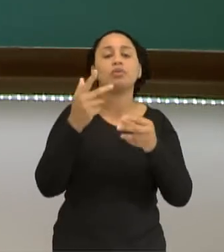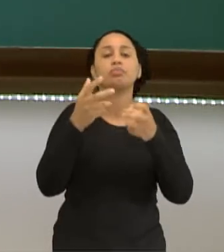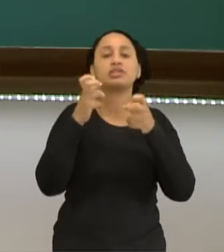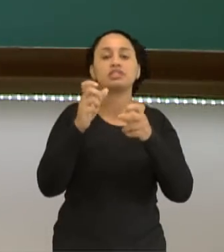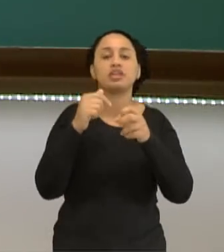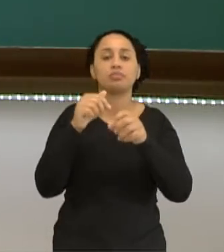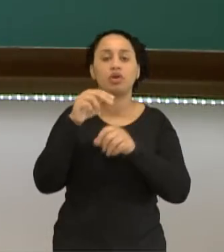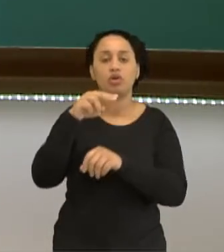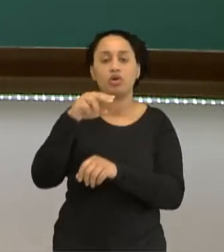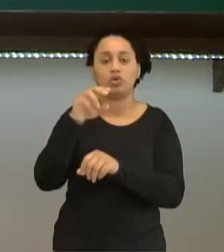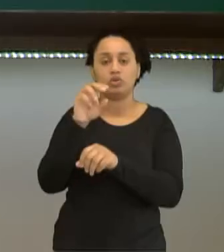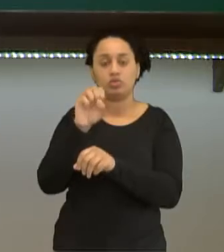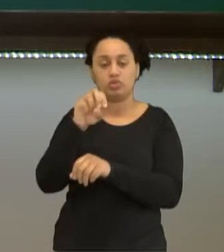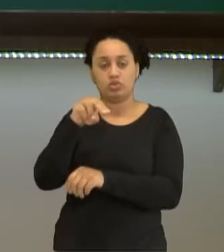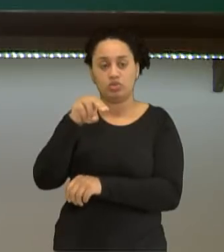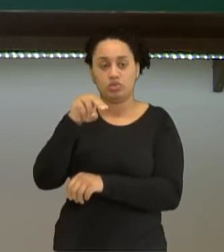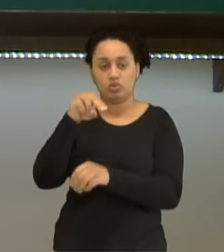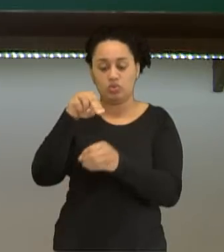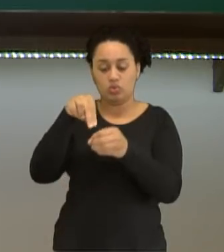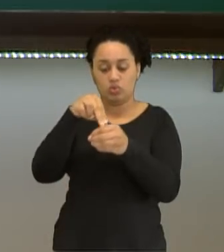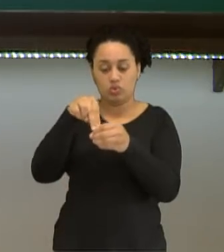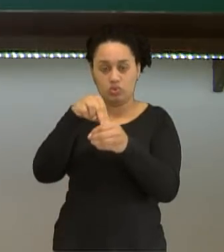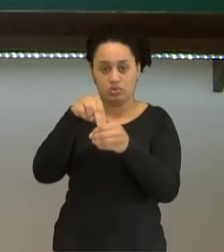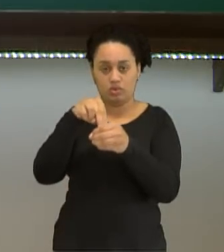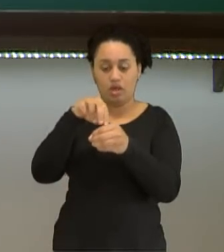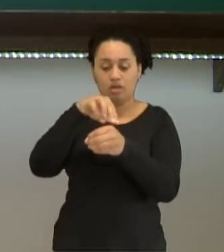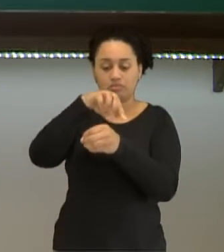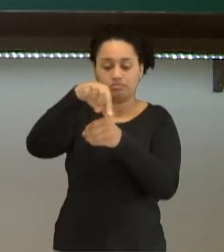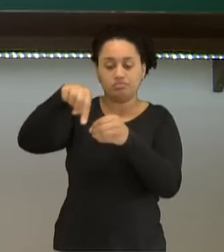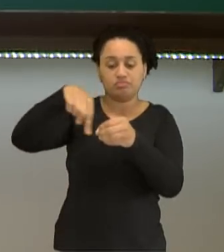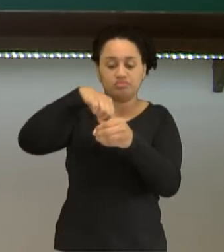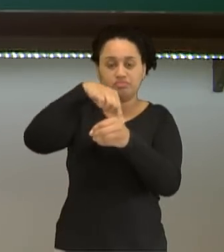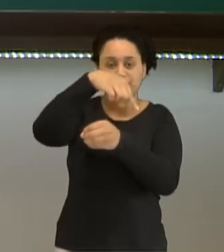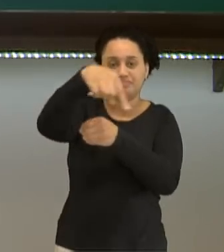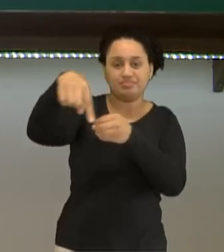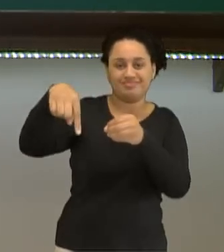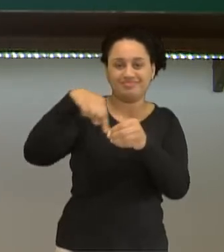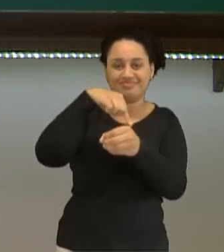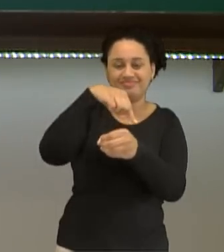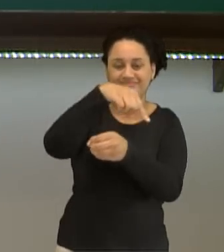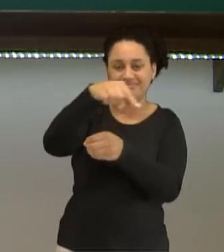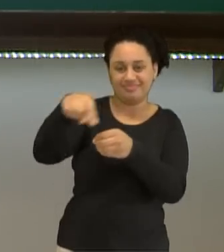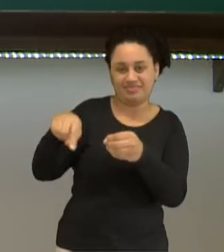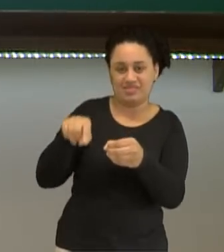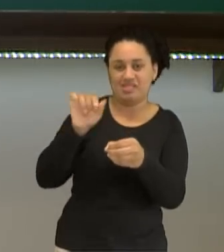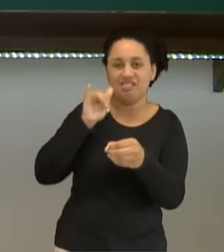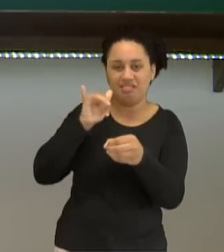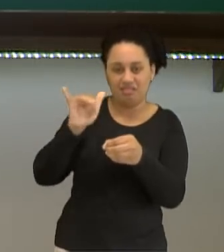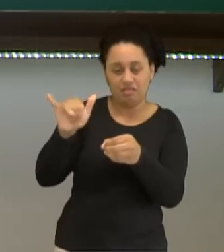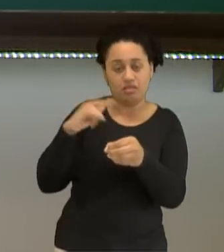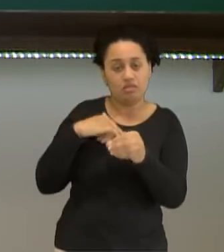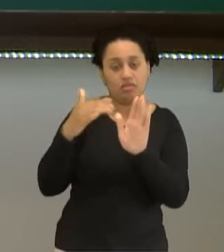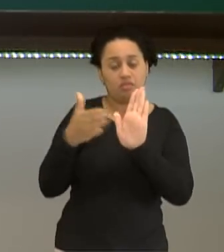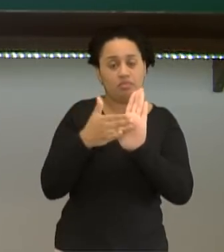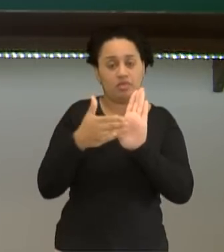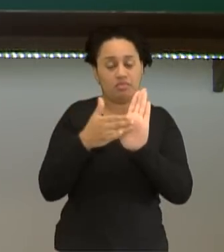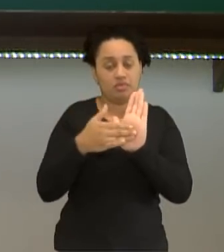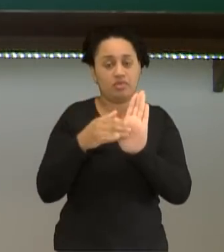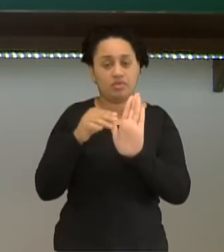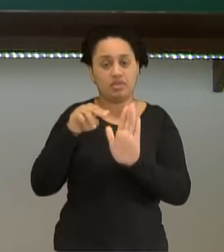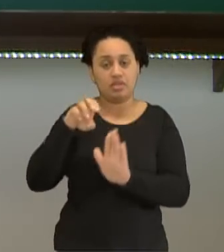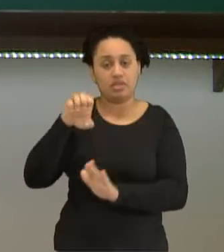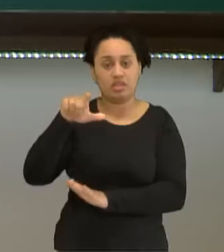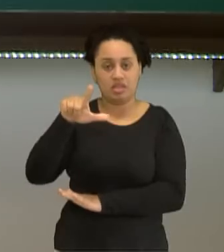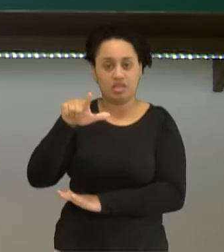aqui no meio é o núcleo do átomo. E ao redor as camadas eletrônicas, como foi proposto por Niels Bohr.